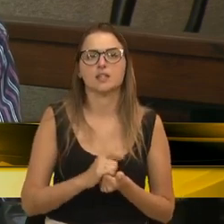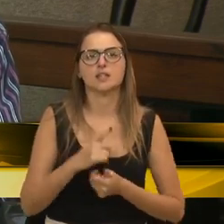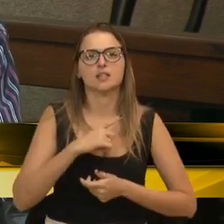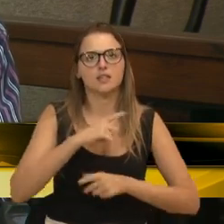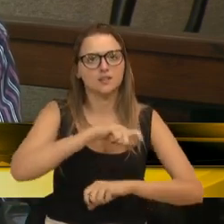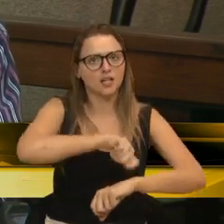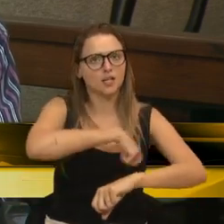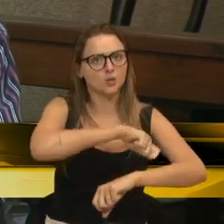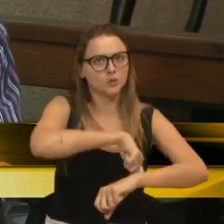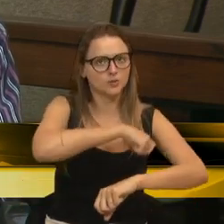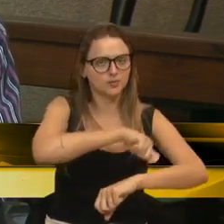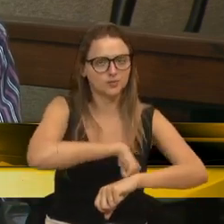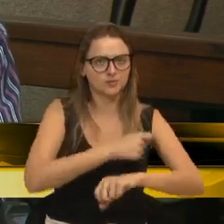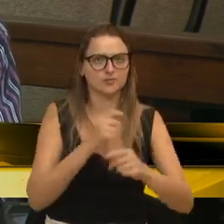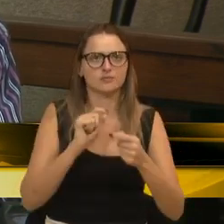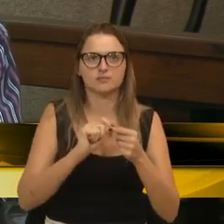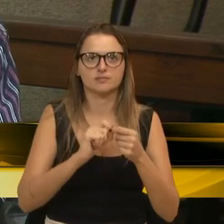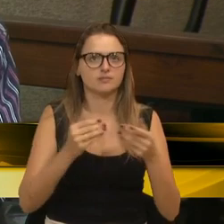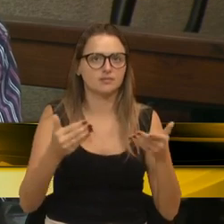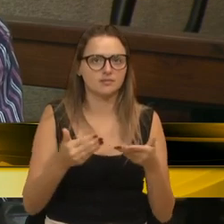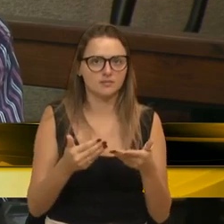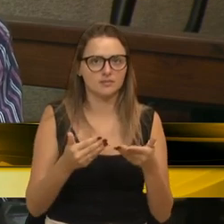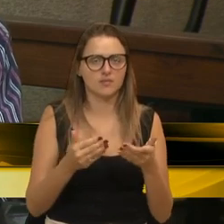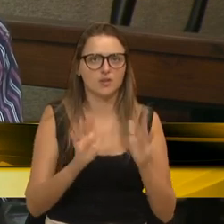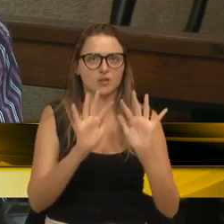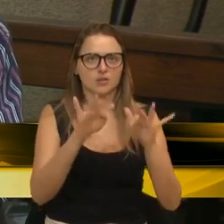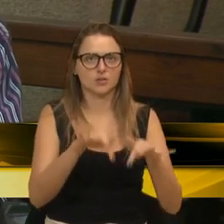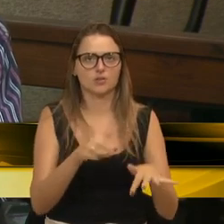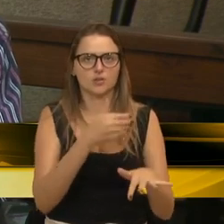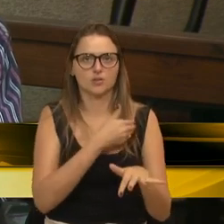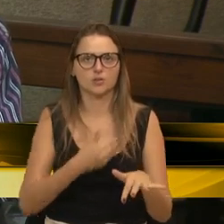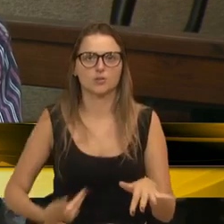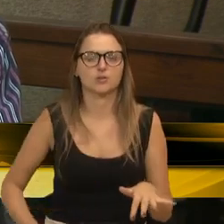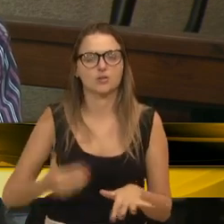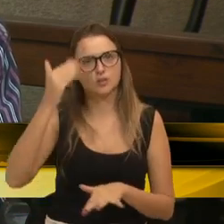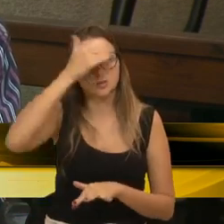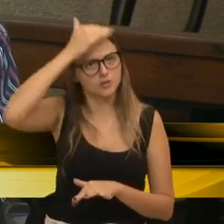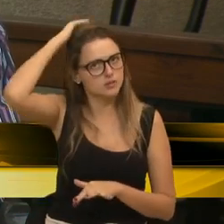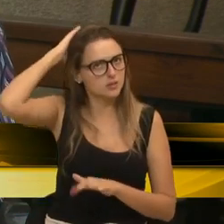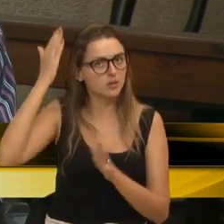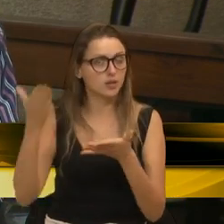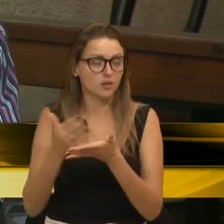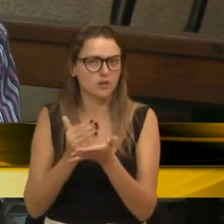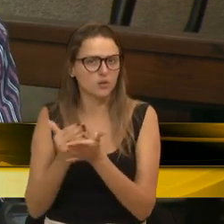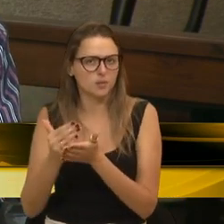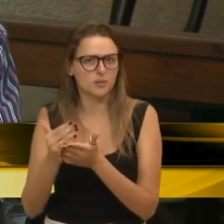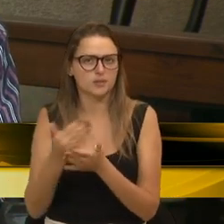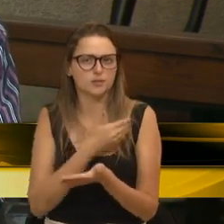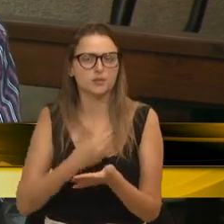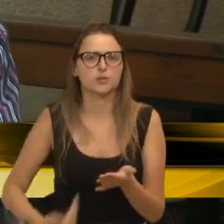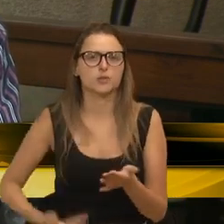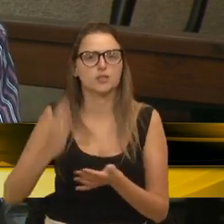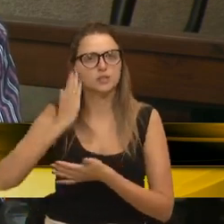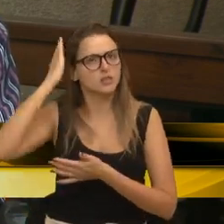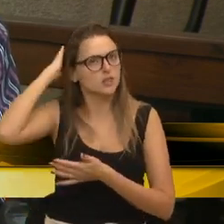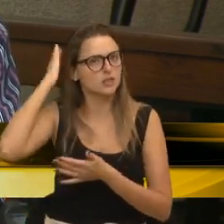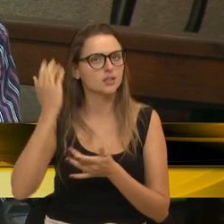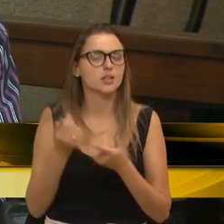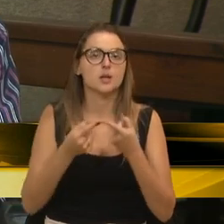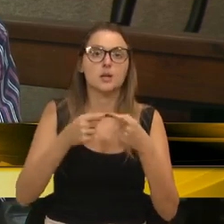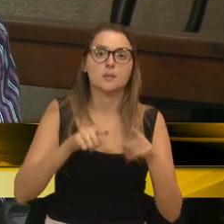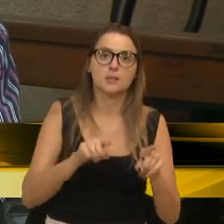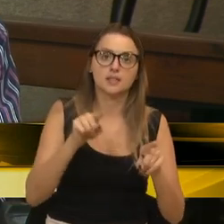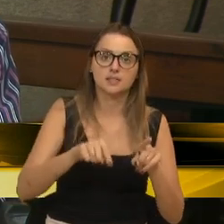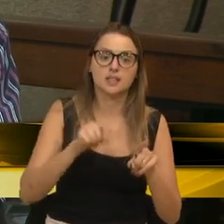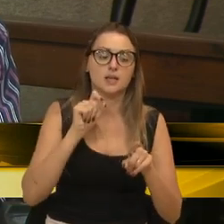cozinhas que saiu agora no final da administração Alceu, início dessa administração. Mas isso é mais um caso para